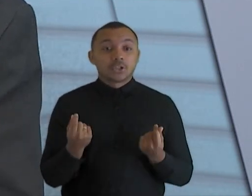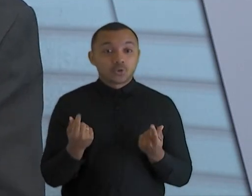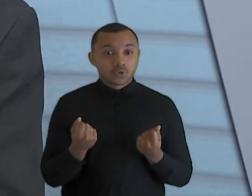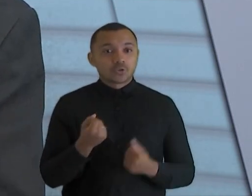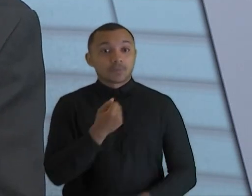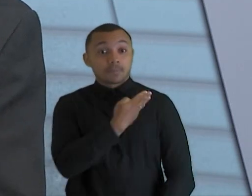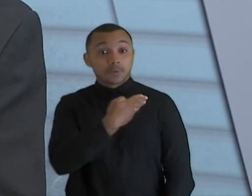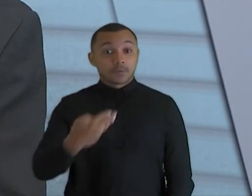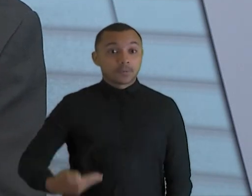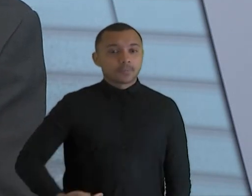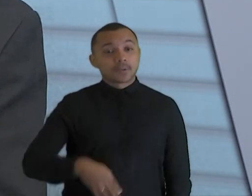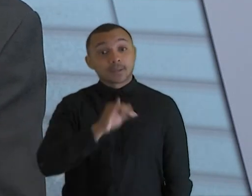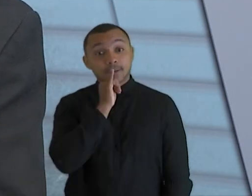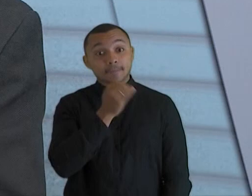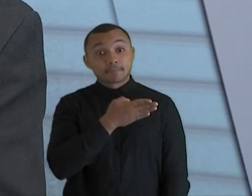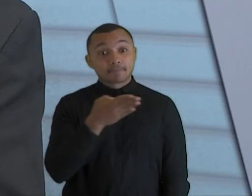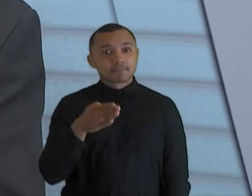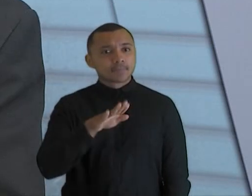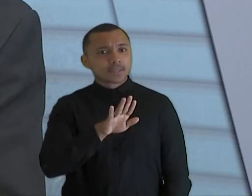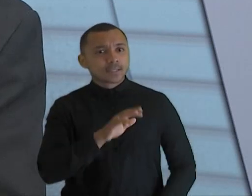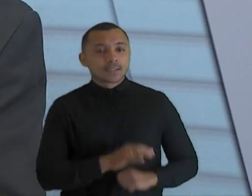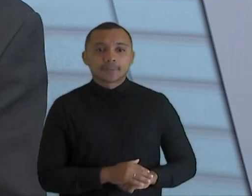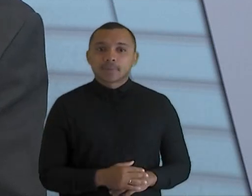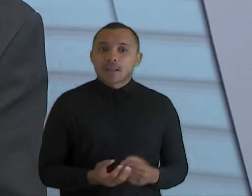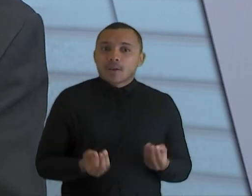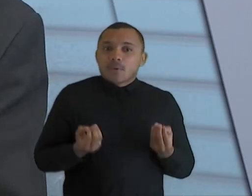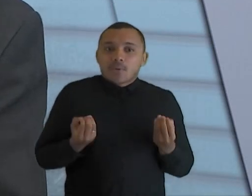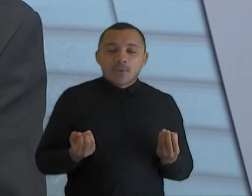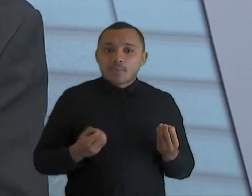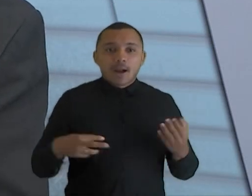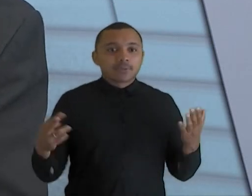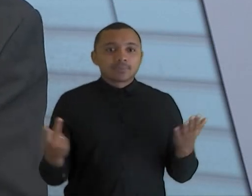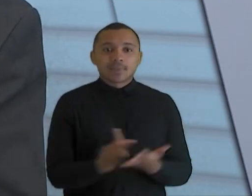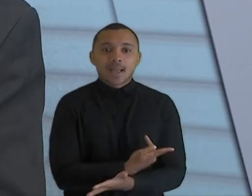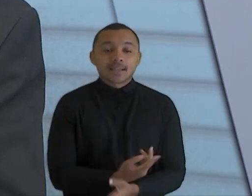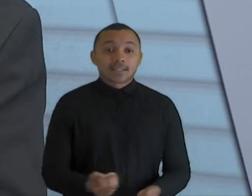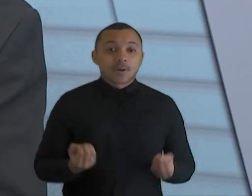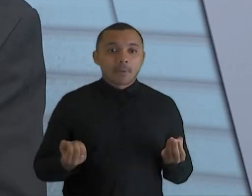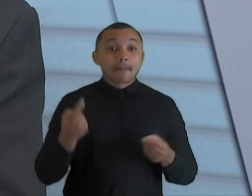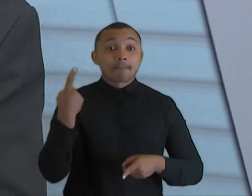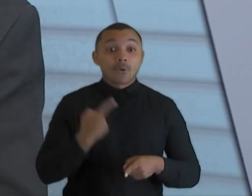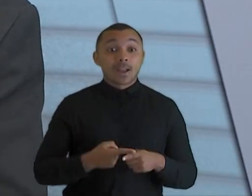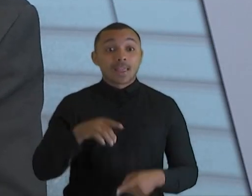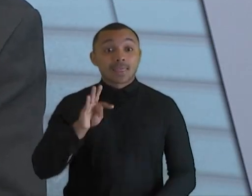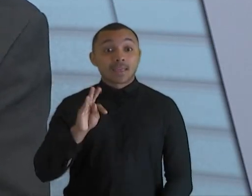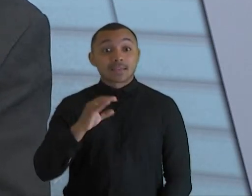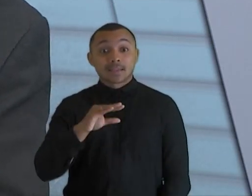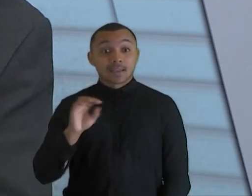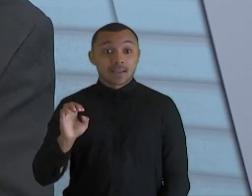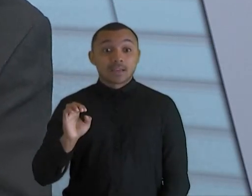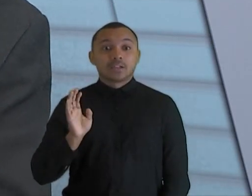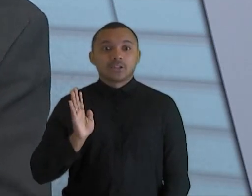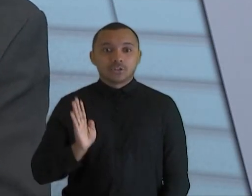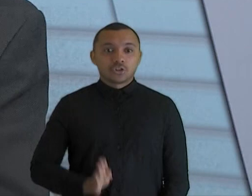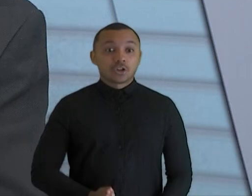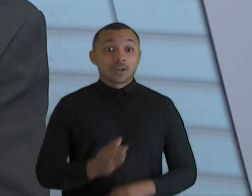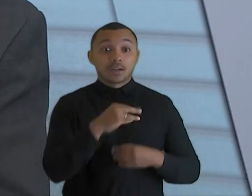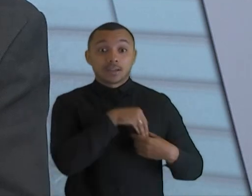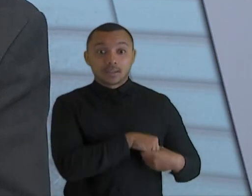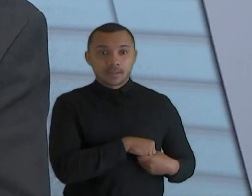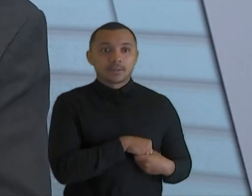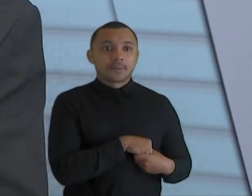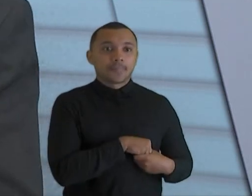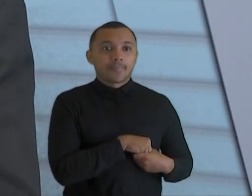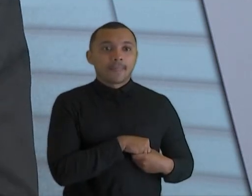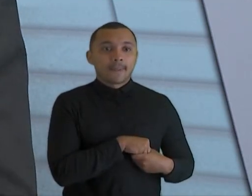o meu telespectador, meu reino, a minha irmã, Renato, mas como é que isso é feito na prática? Porque o TCE hoje, ele incorporou também as